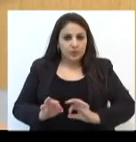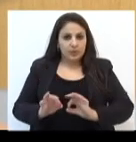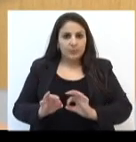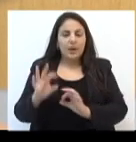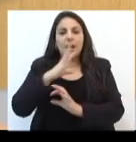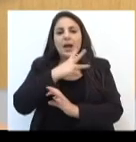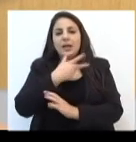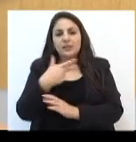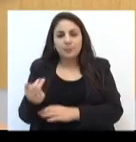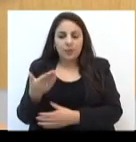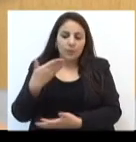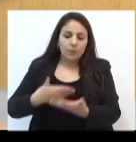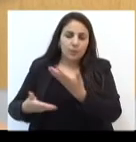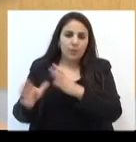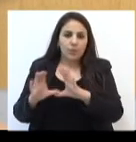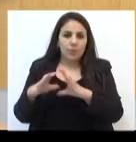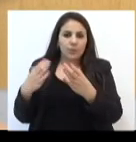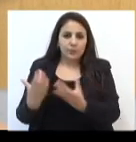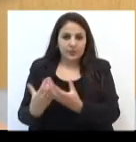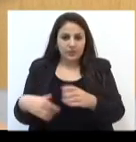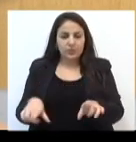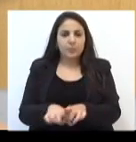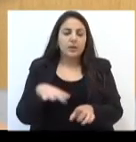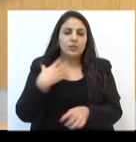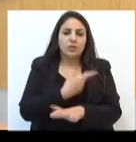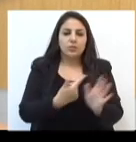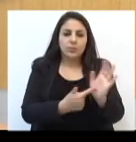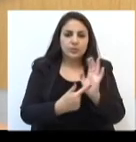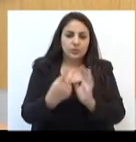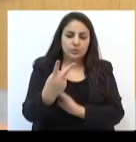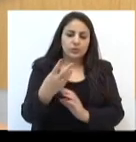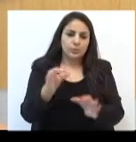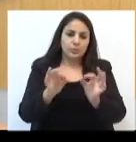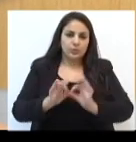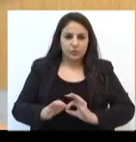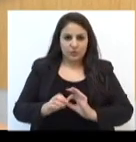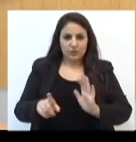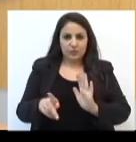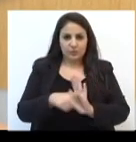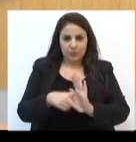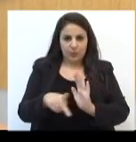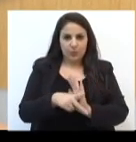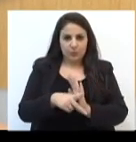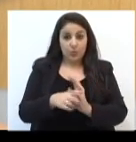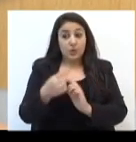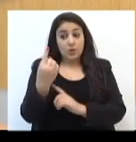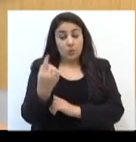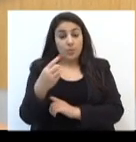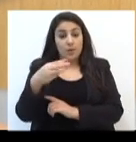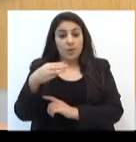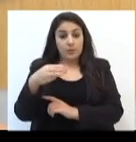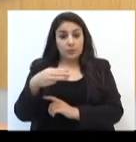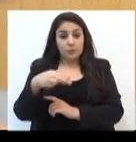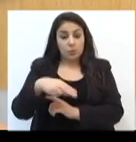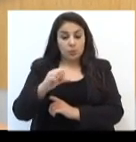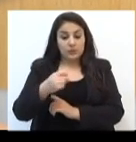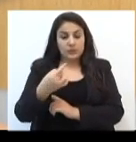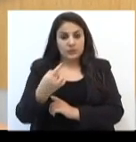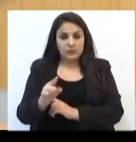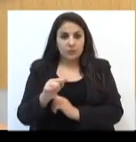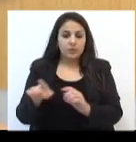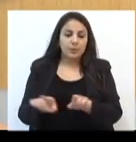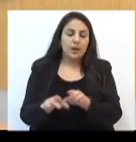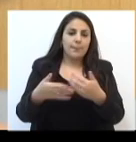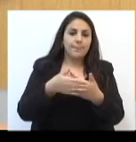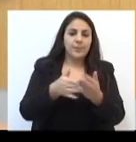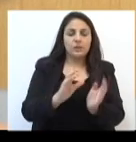Nesta edição vamos mostrar dois projetos do Executivo e uma moção. Falaremos agora da